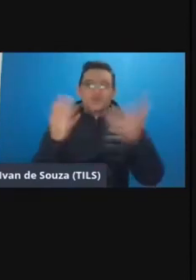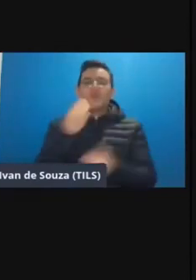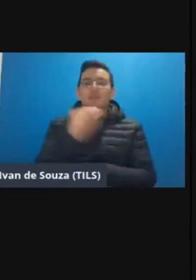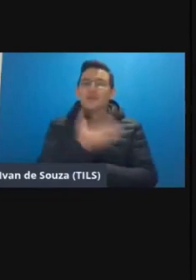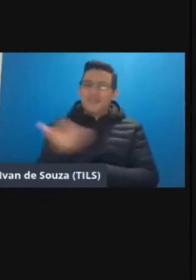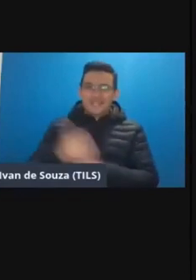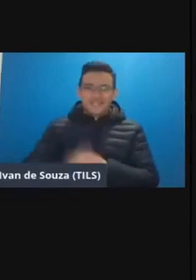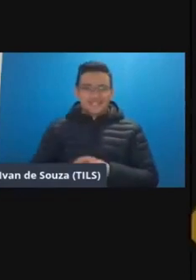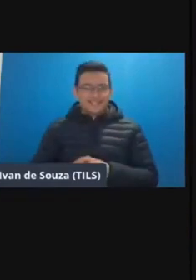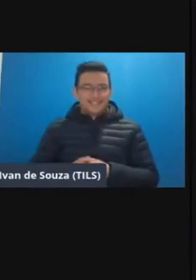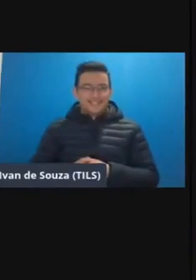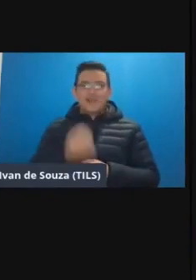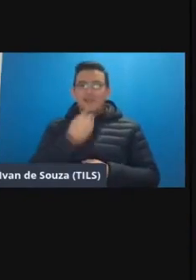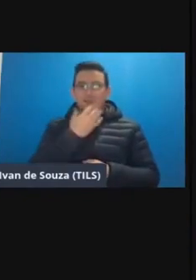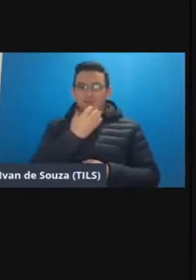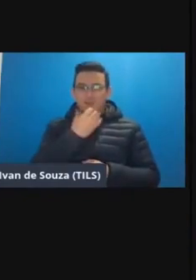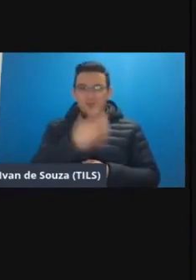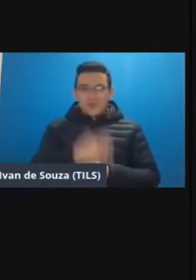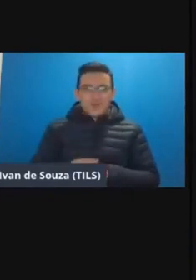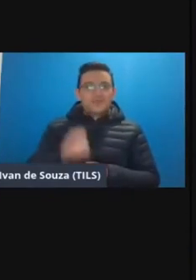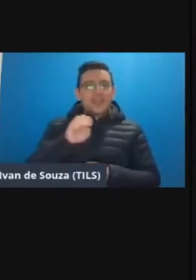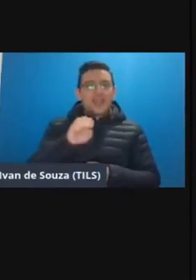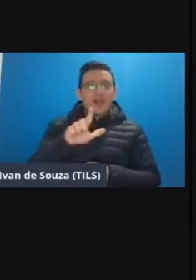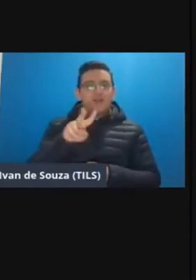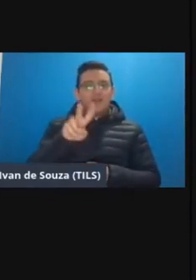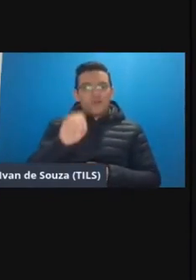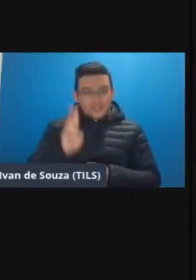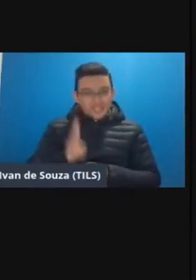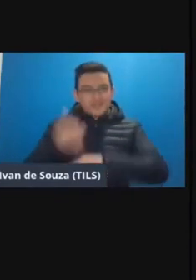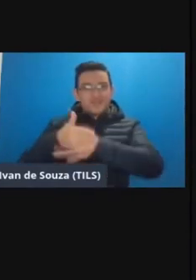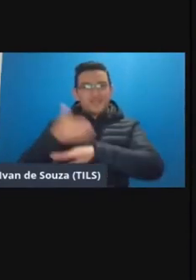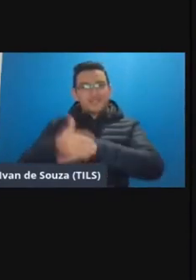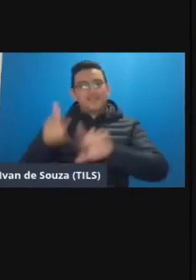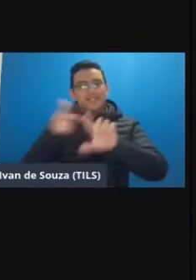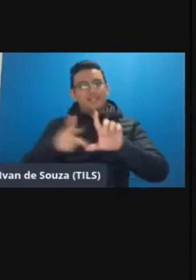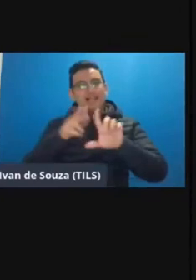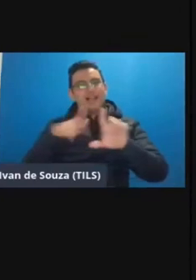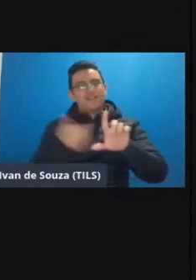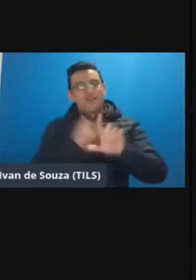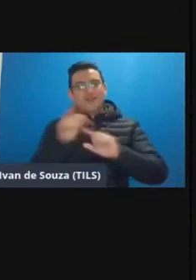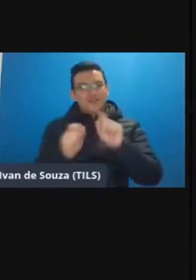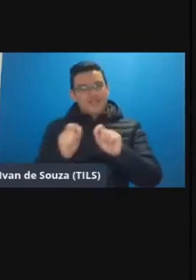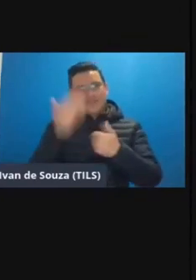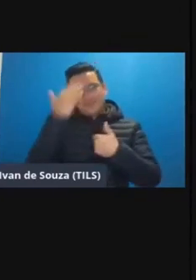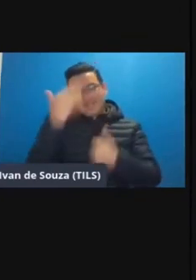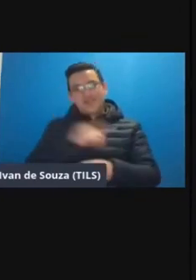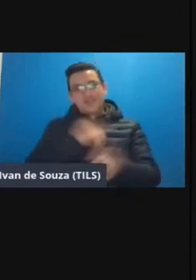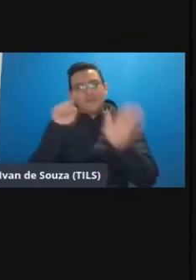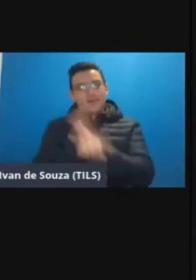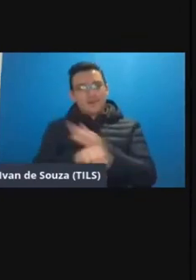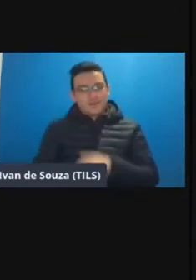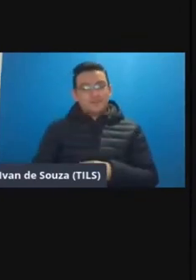muito bom o elvo é que sempre participa da nossa site tem uma pergunta